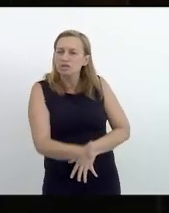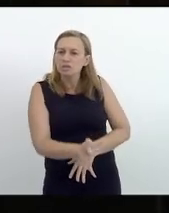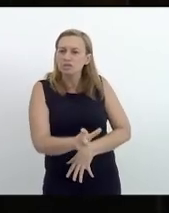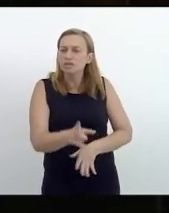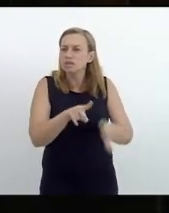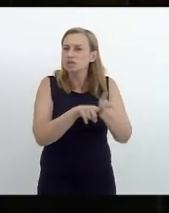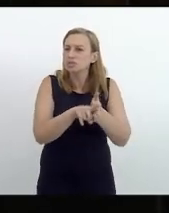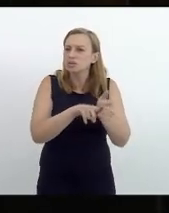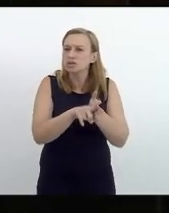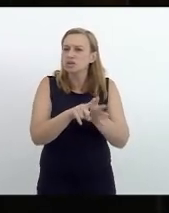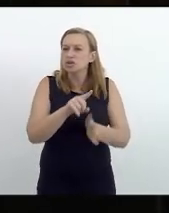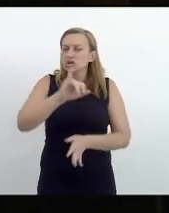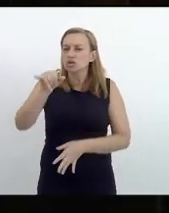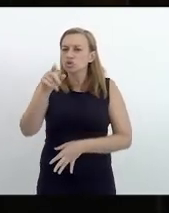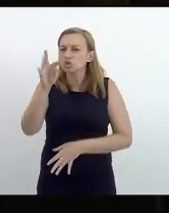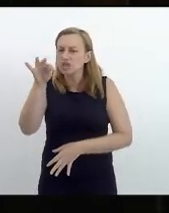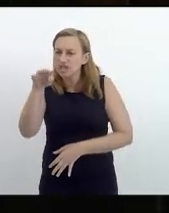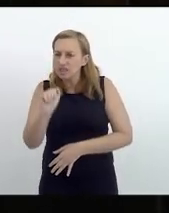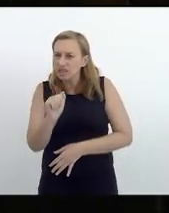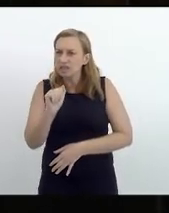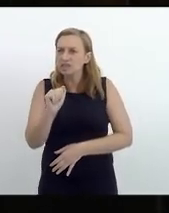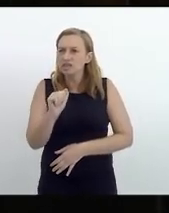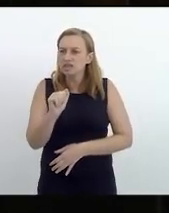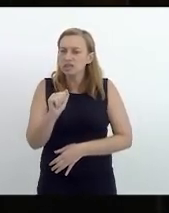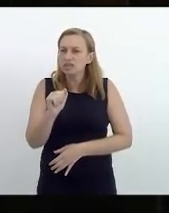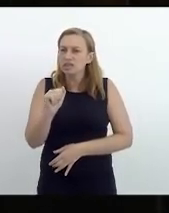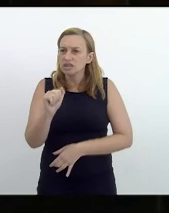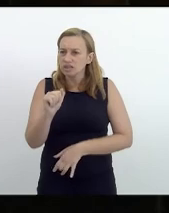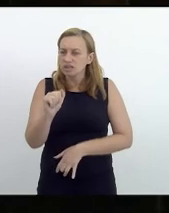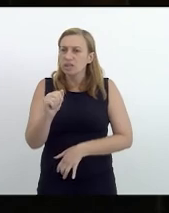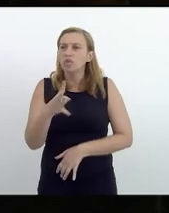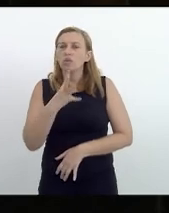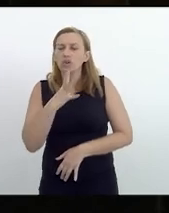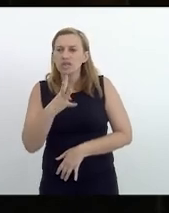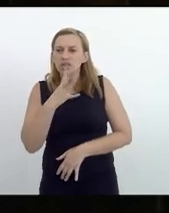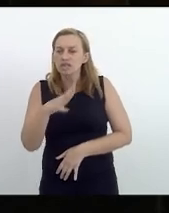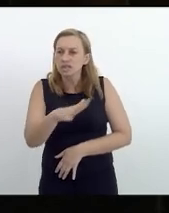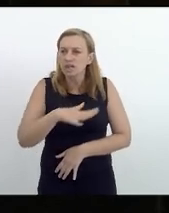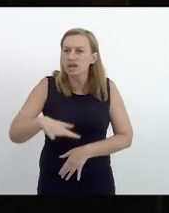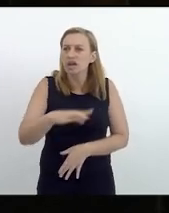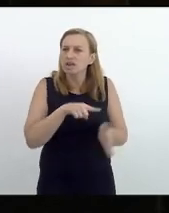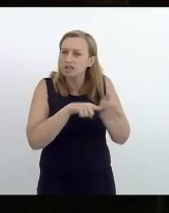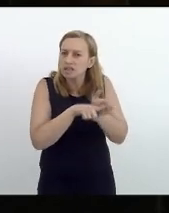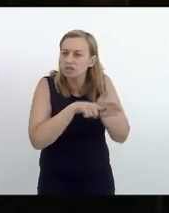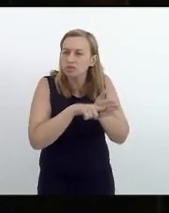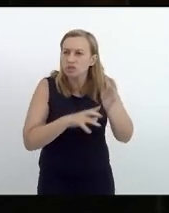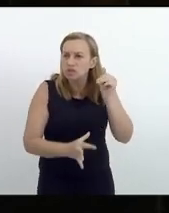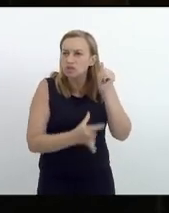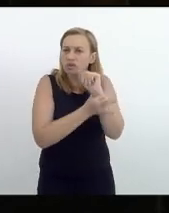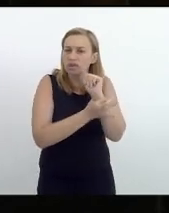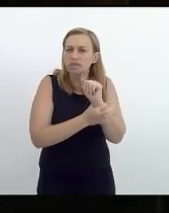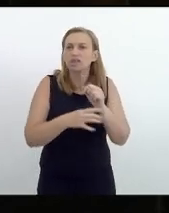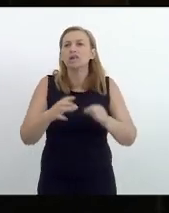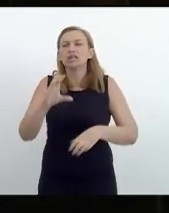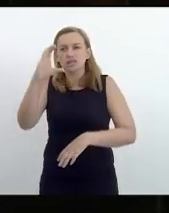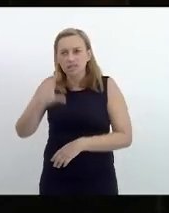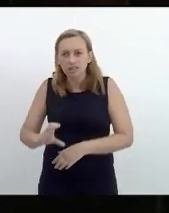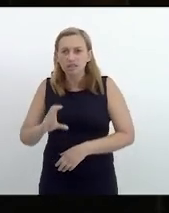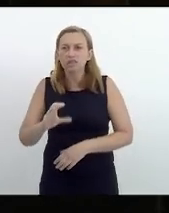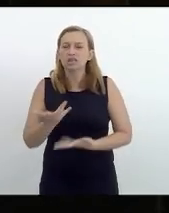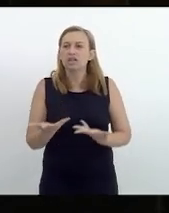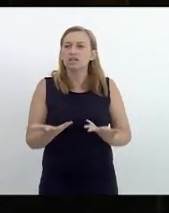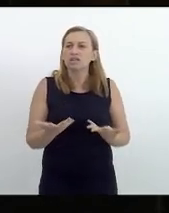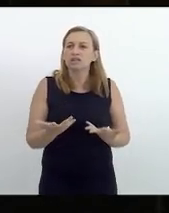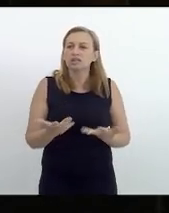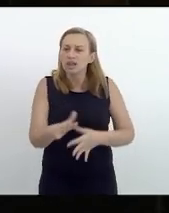pesquisadoras Julita Lengruber que é uma veterana e muito conhecida no campo das pesquisas sobre segurança sobre cidadania sobre